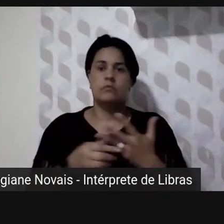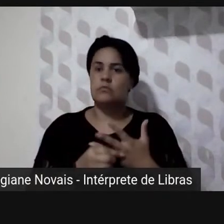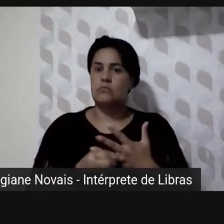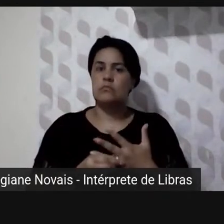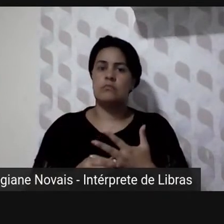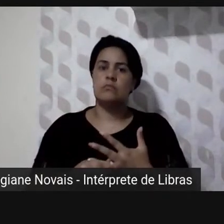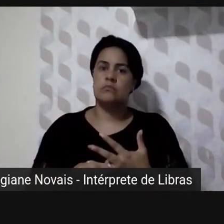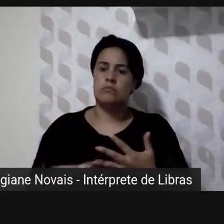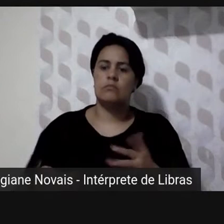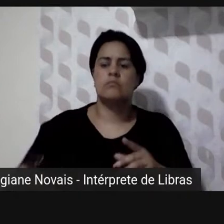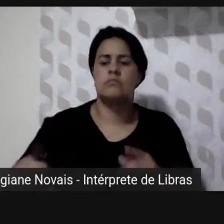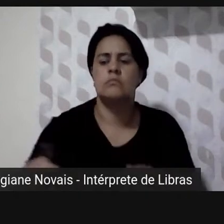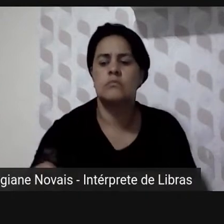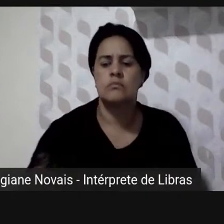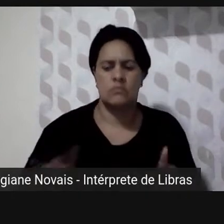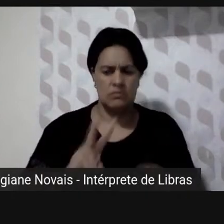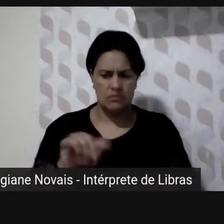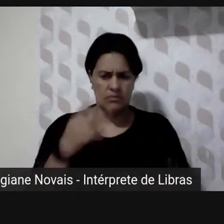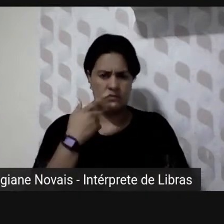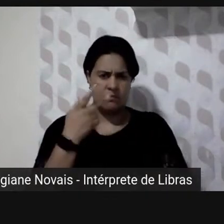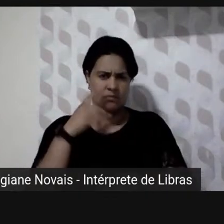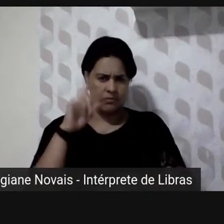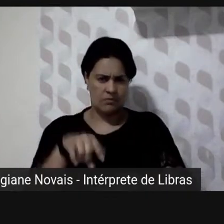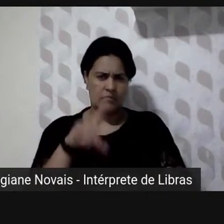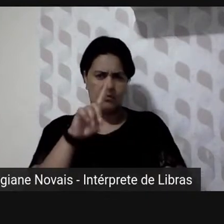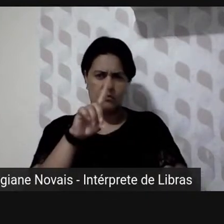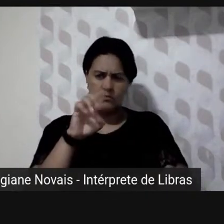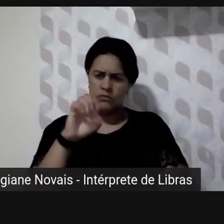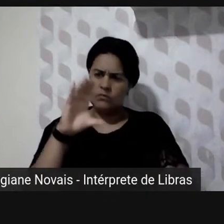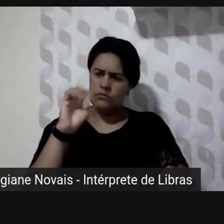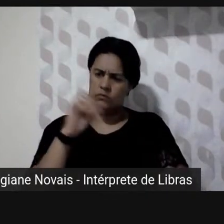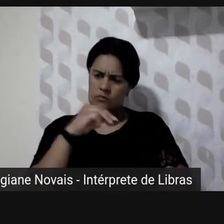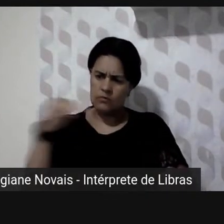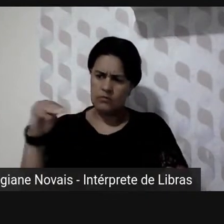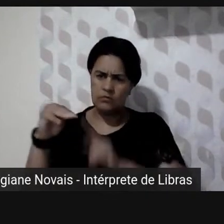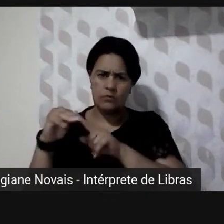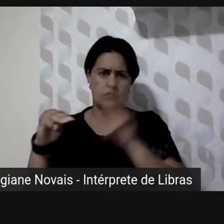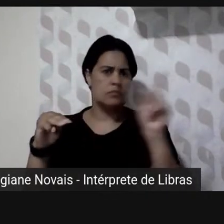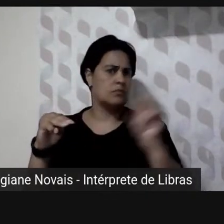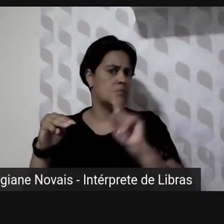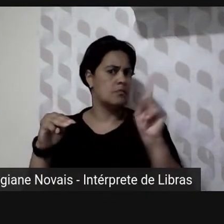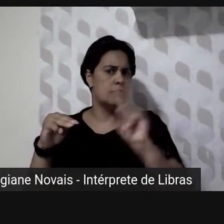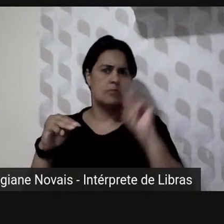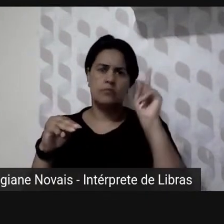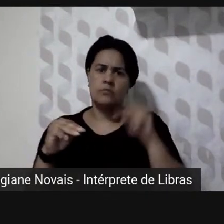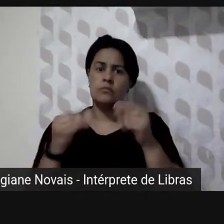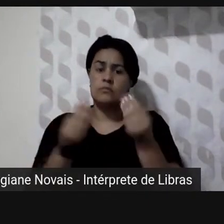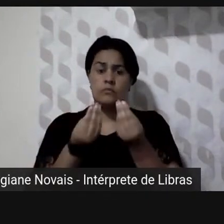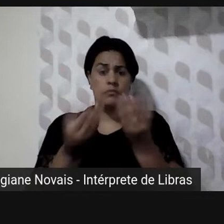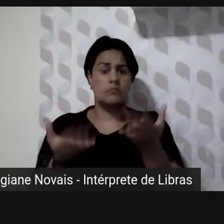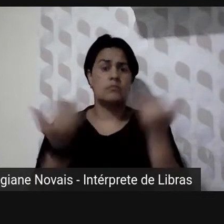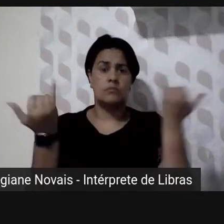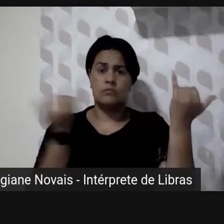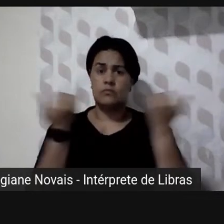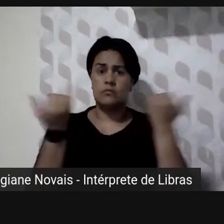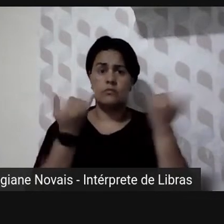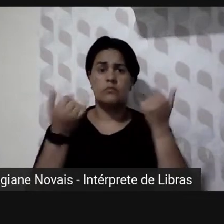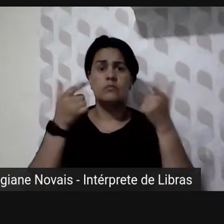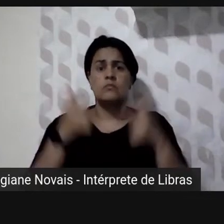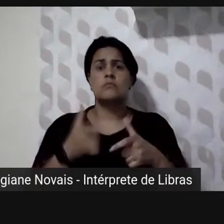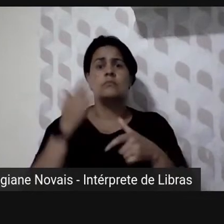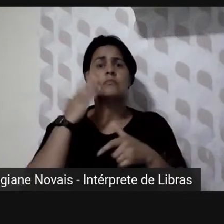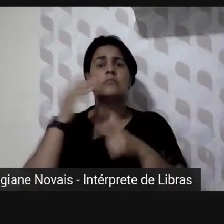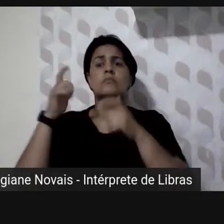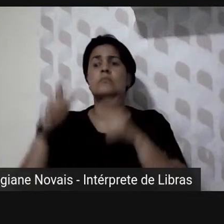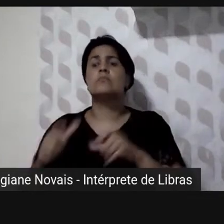do DECOM não isso não é do DECOM isso é um produto é um serviço de informação para o cidadão brasileiro ele não está interessado em saber se é o Sérgio